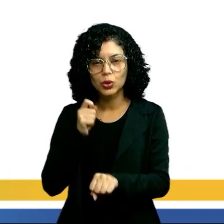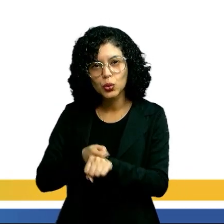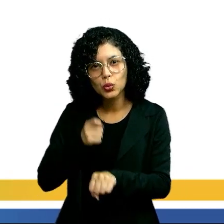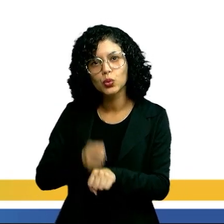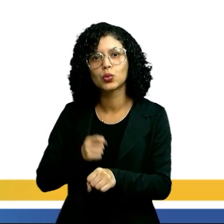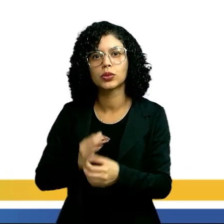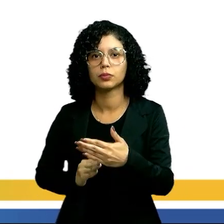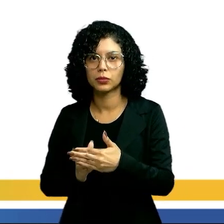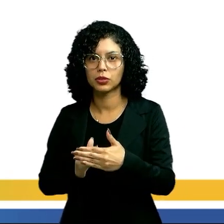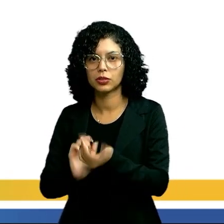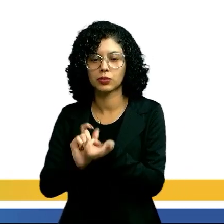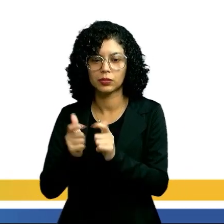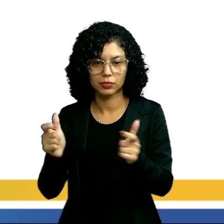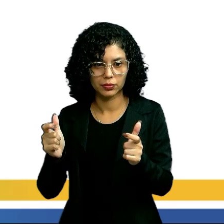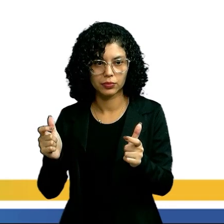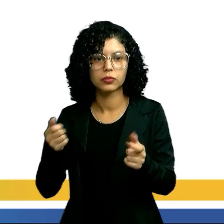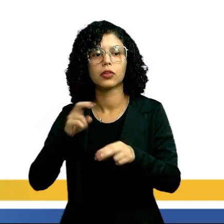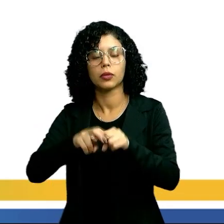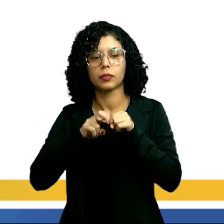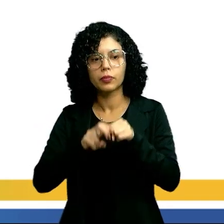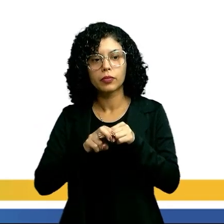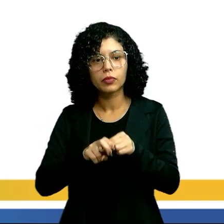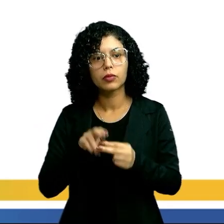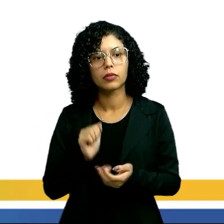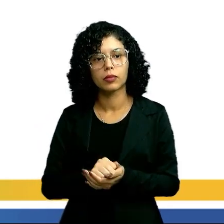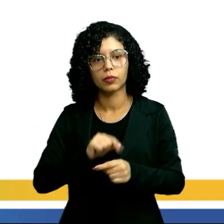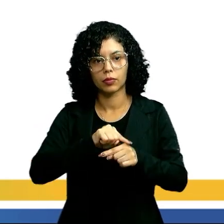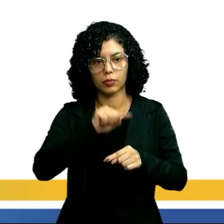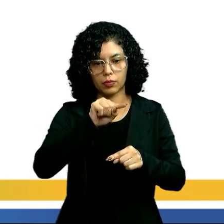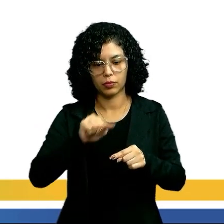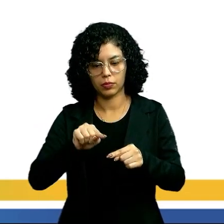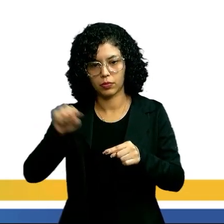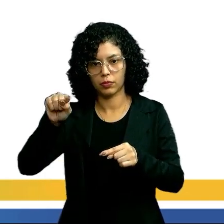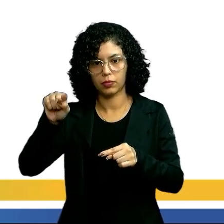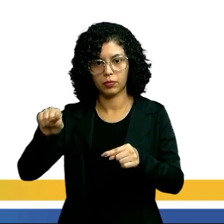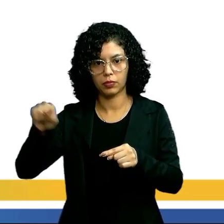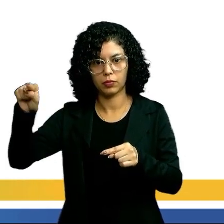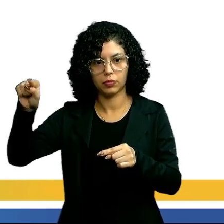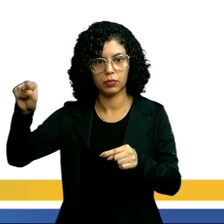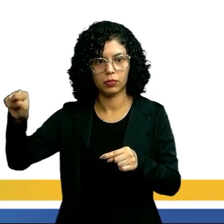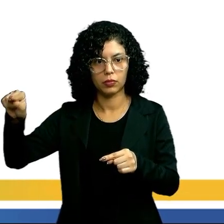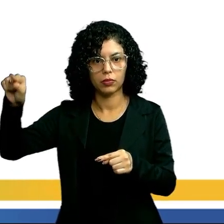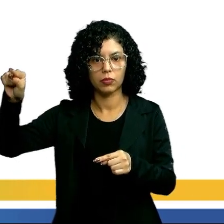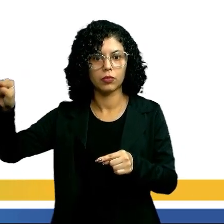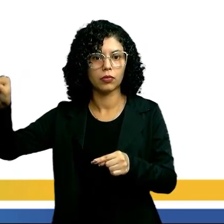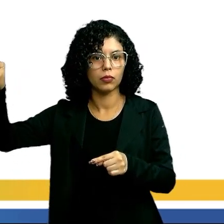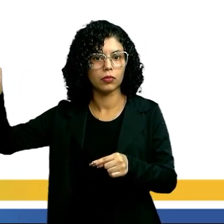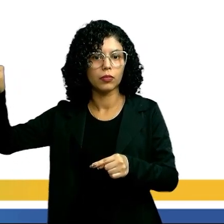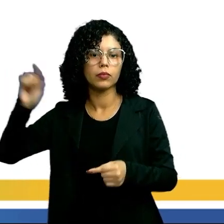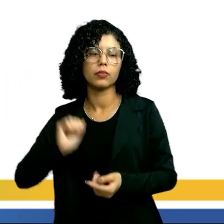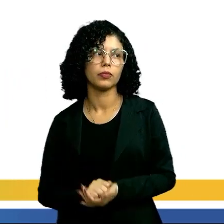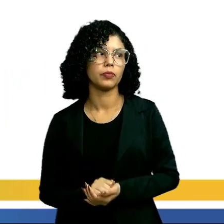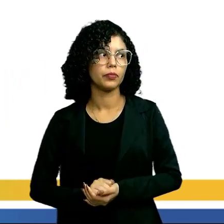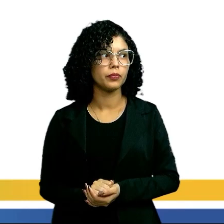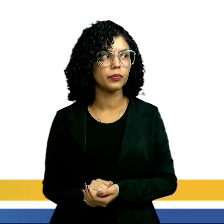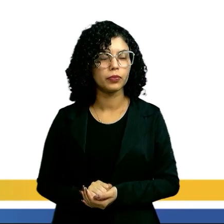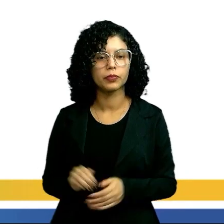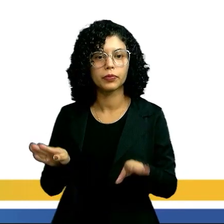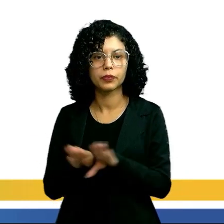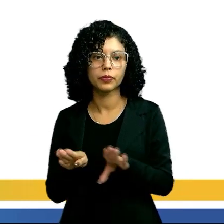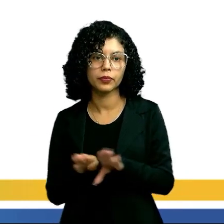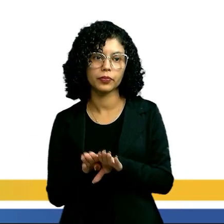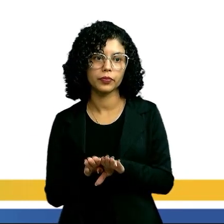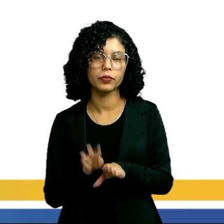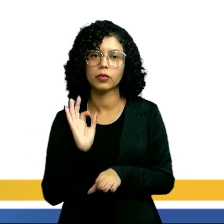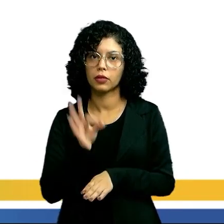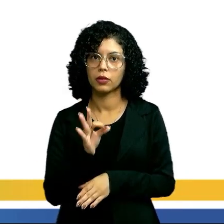impedindo mais uma vez o seu crescimento. É por isso que o seu crescimento é assim, ó. Subiu, estabilizou, subiu, estabilizou, tá certo?